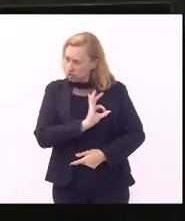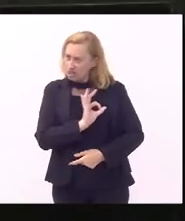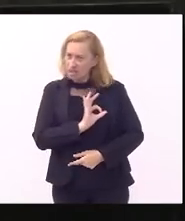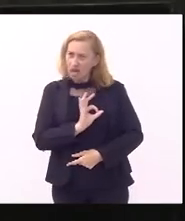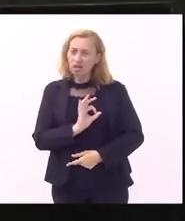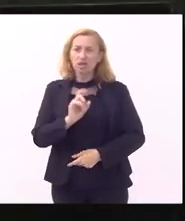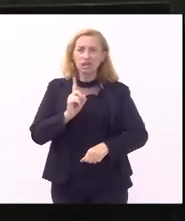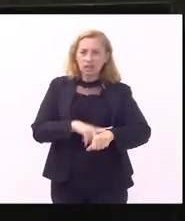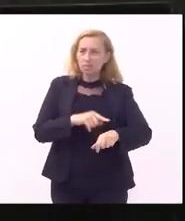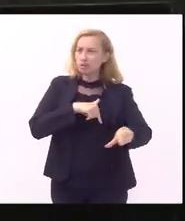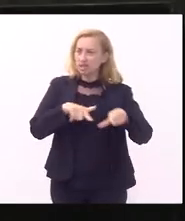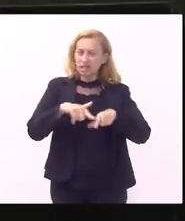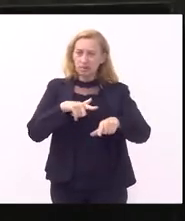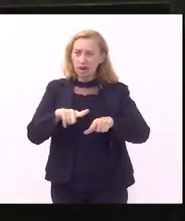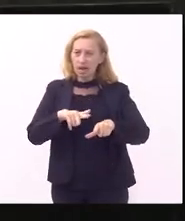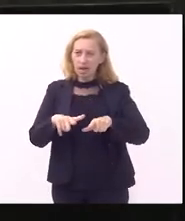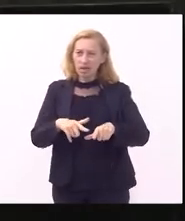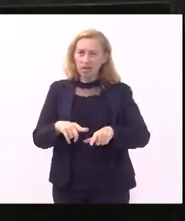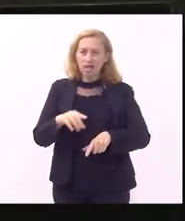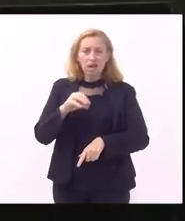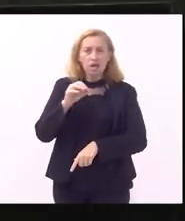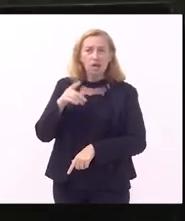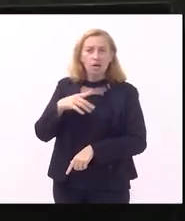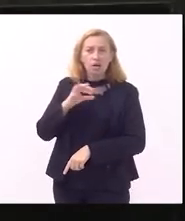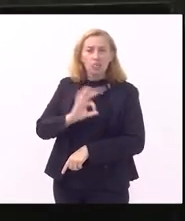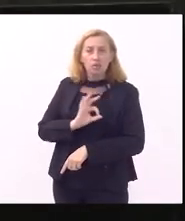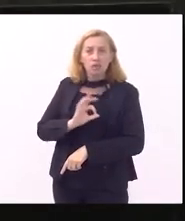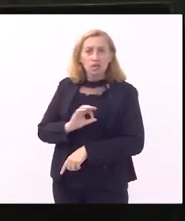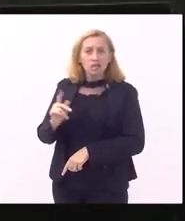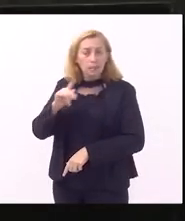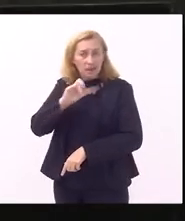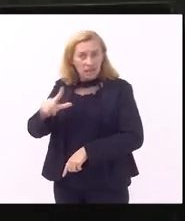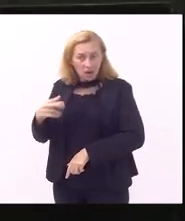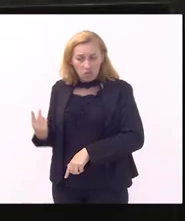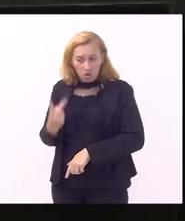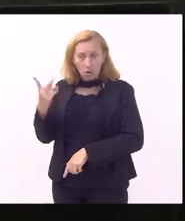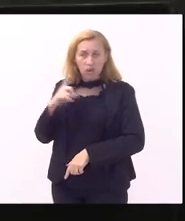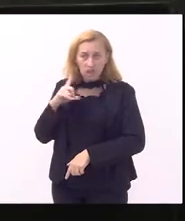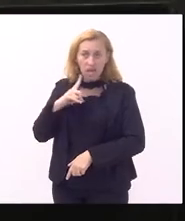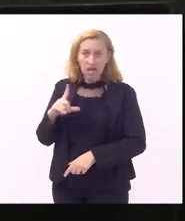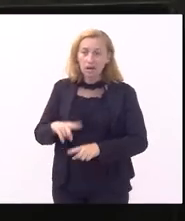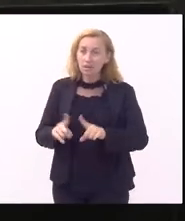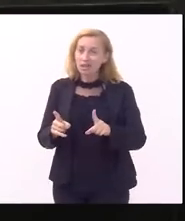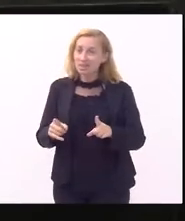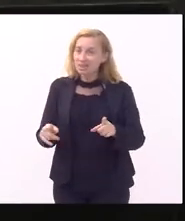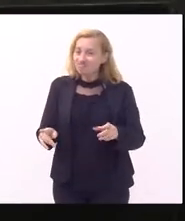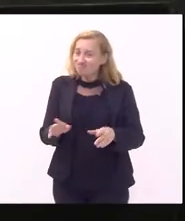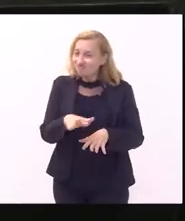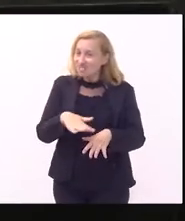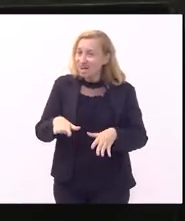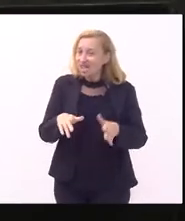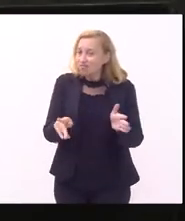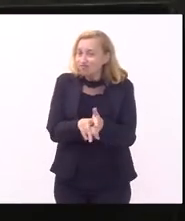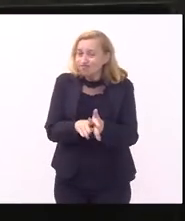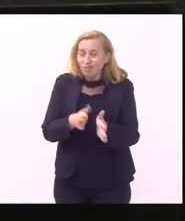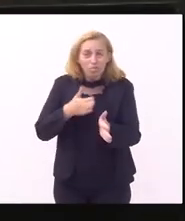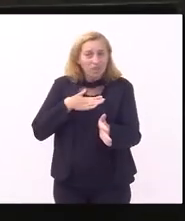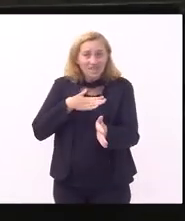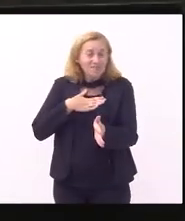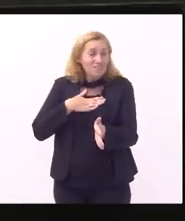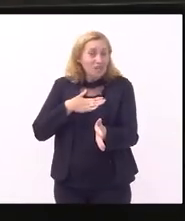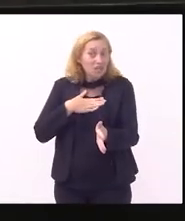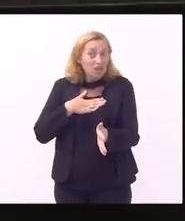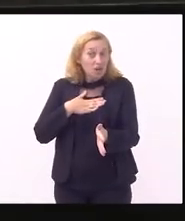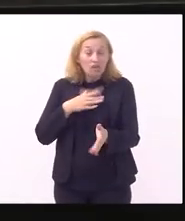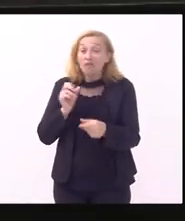cargos de salário para a Polícia Penal ser honrada porém essa parte não compete a mim se não compete a mim eu